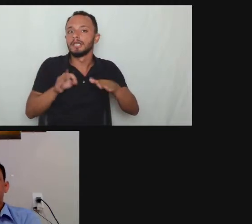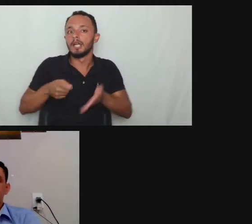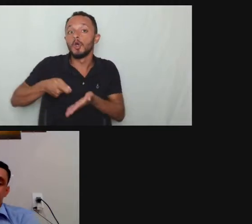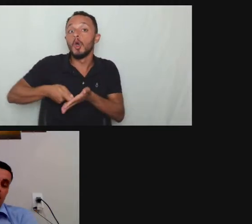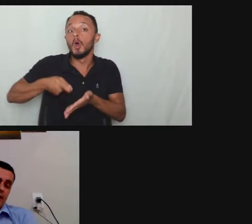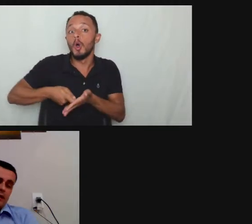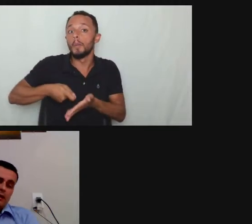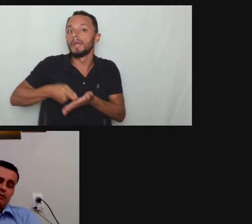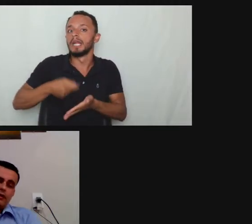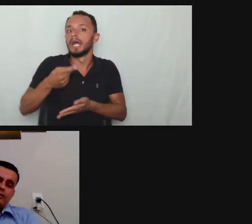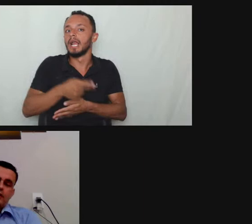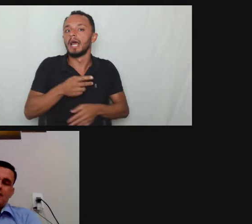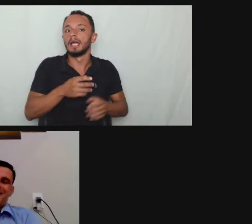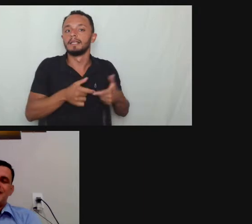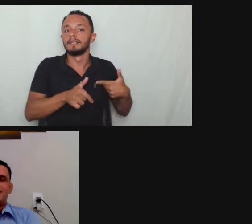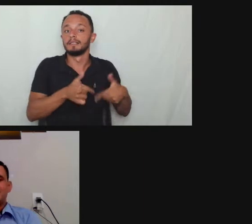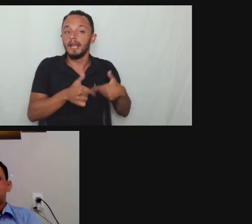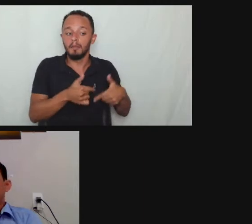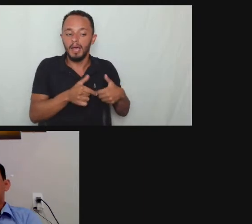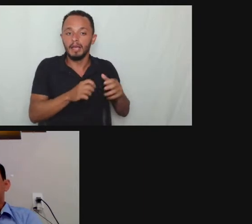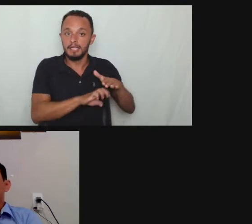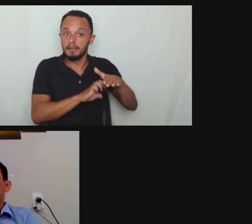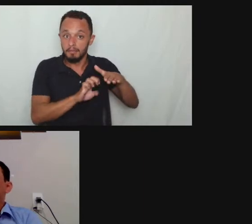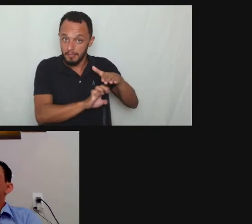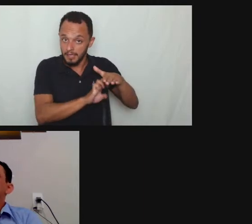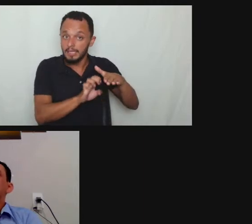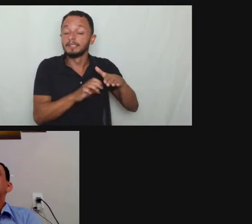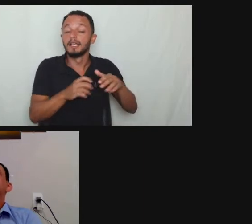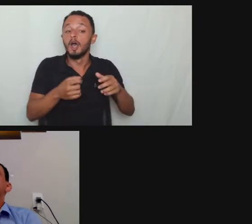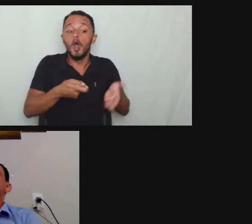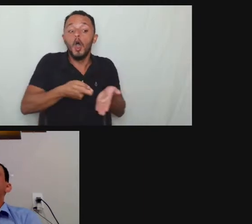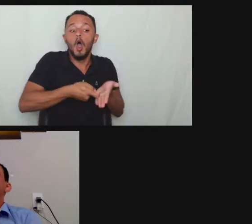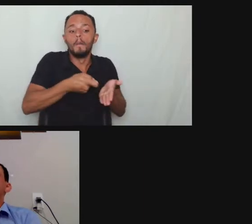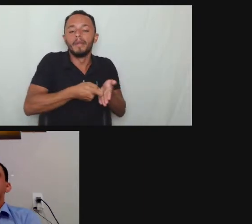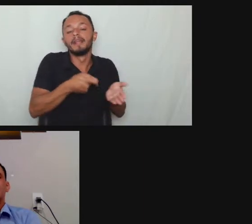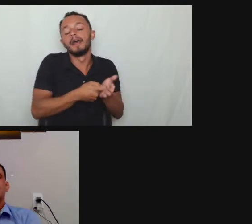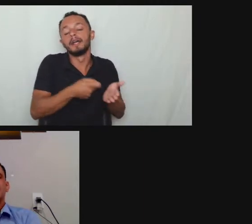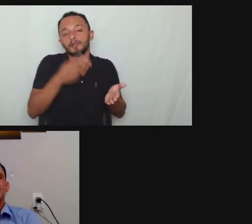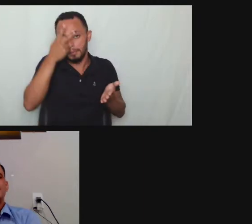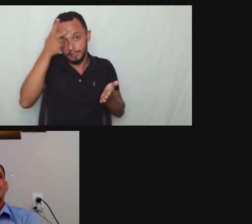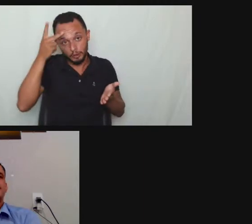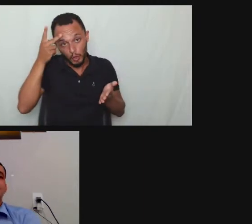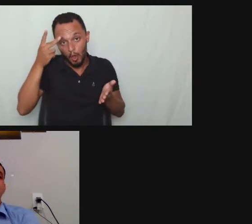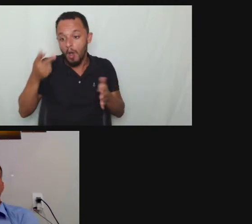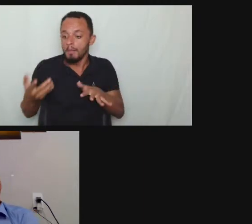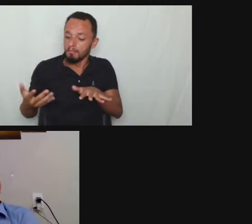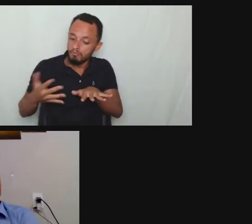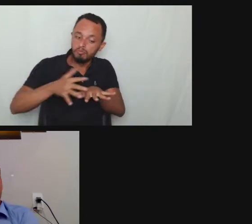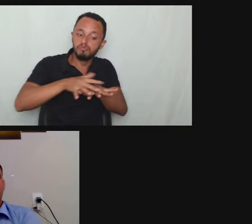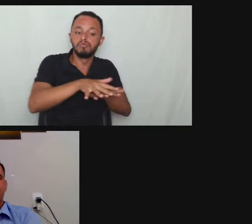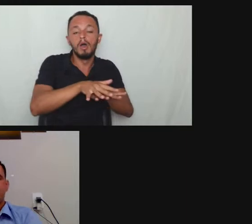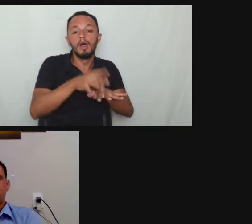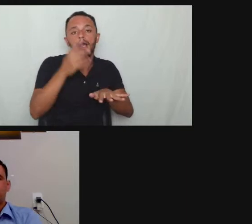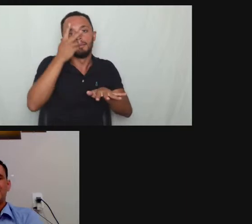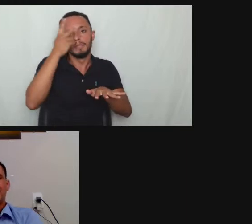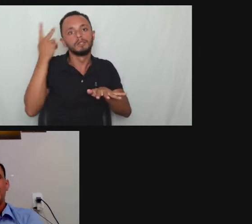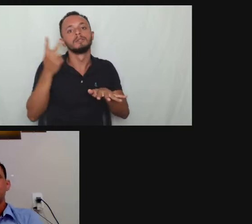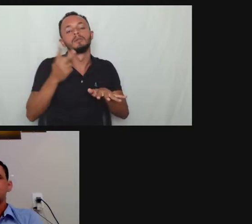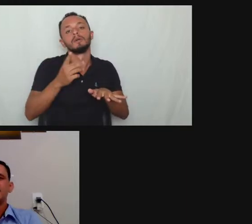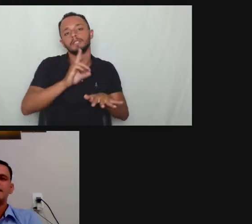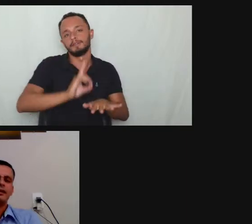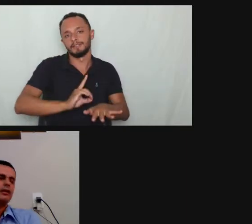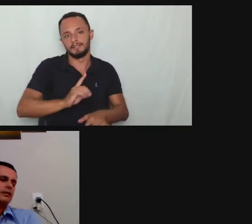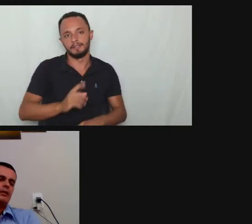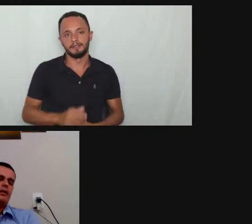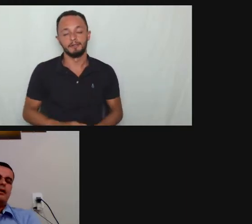lei por mais que ela eu vejo uma restrição como é que eu vou dizer não é restrição mas essa lei tinha que ser incluída na minha opinião